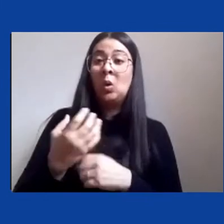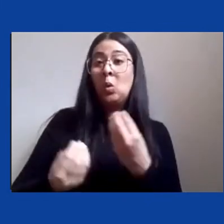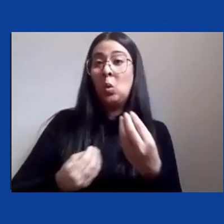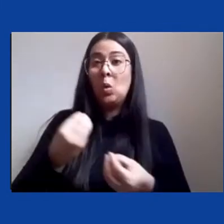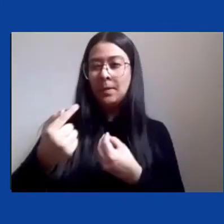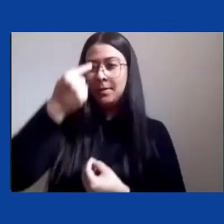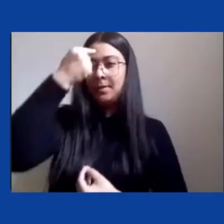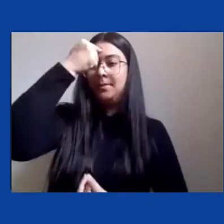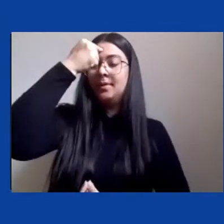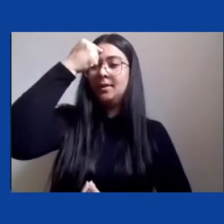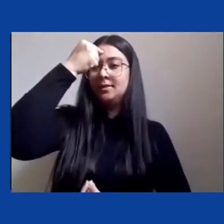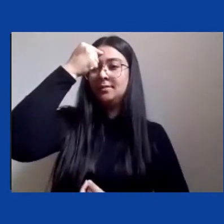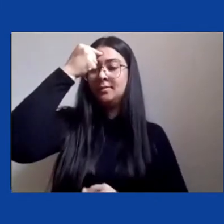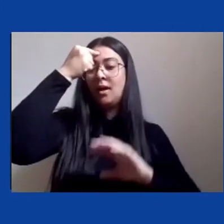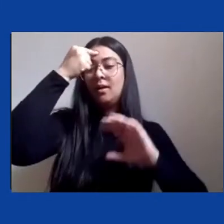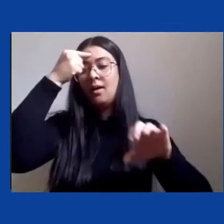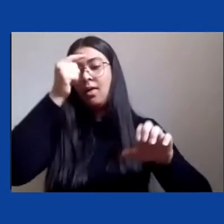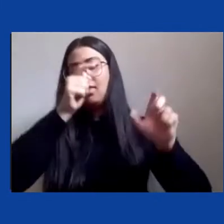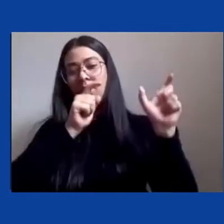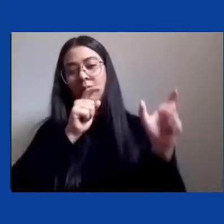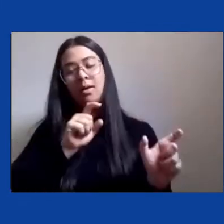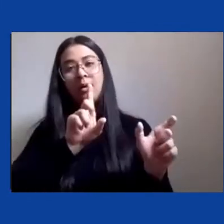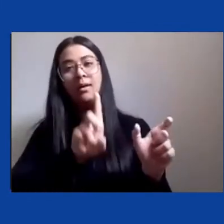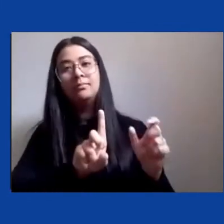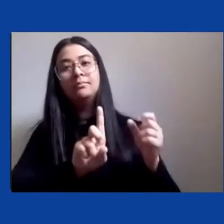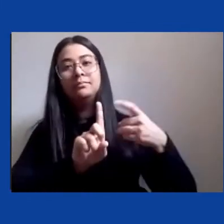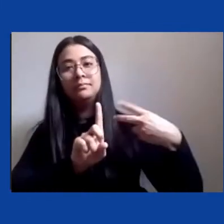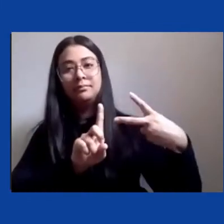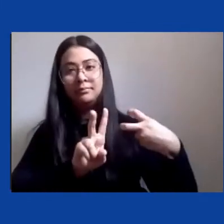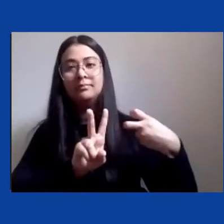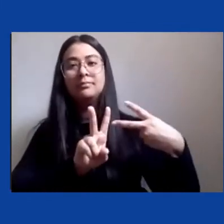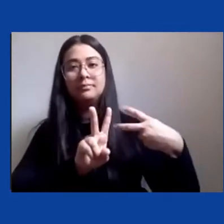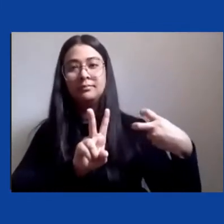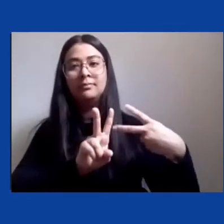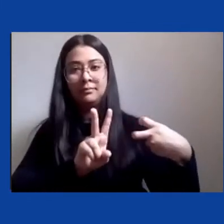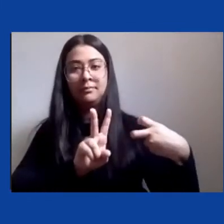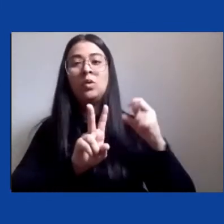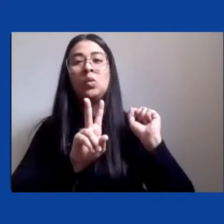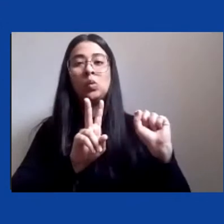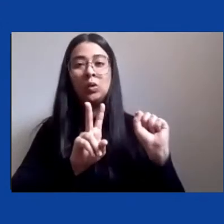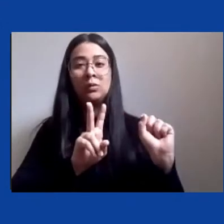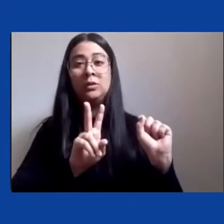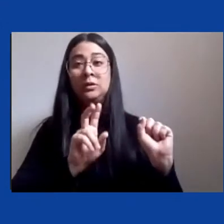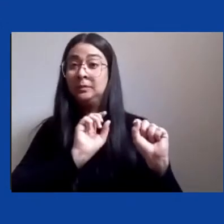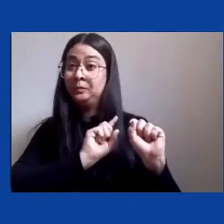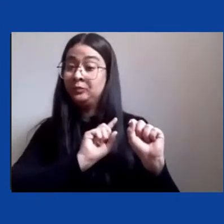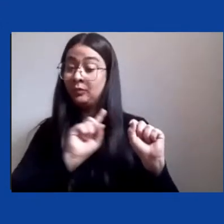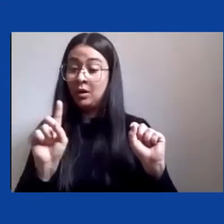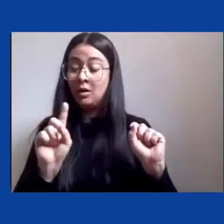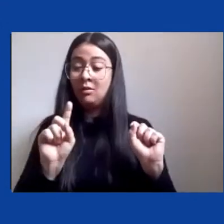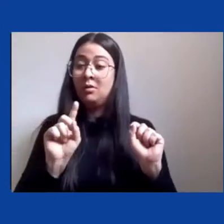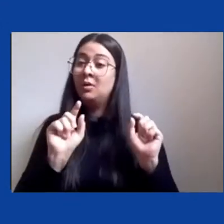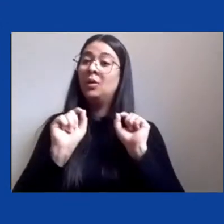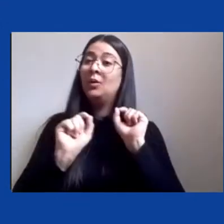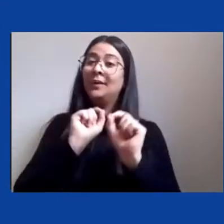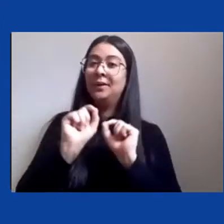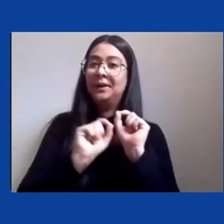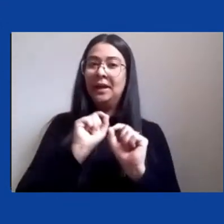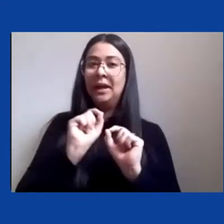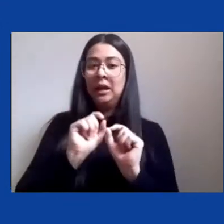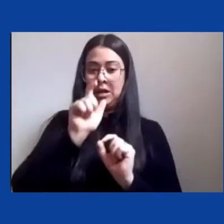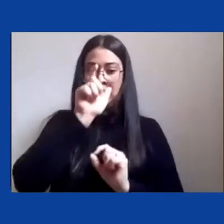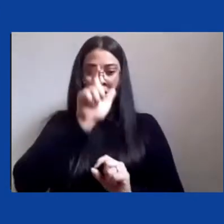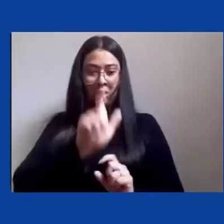aquele indígena sobre o índio e que não era então um sujeito de direito